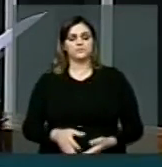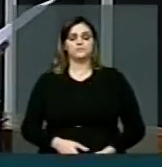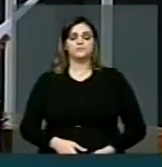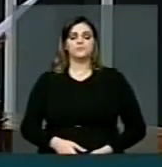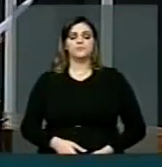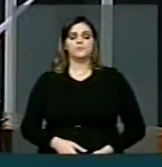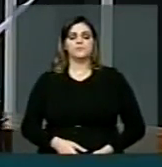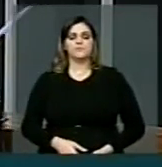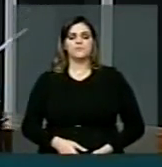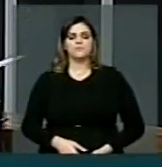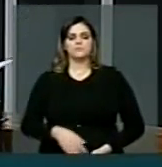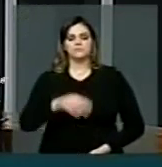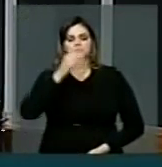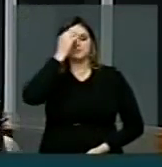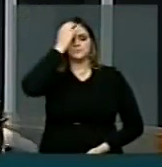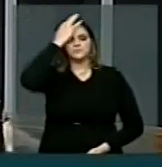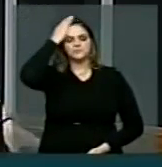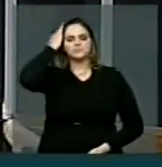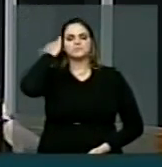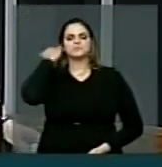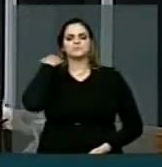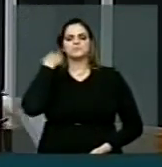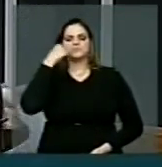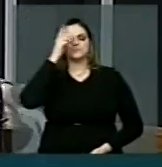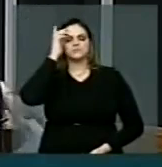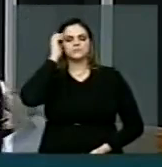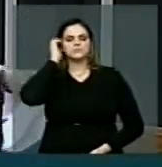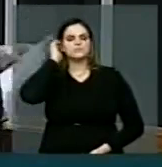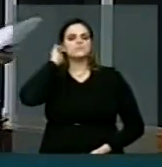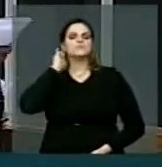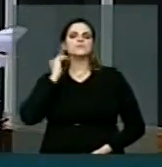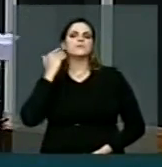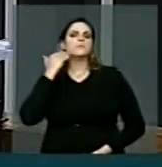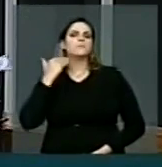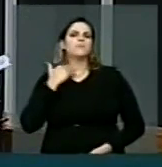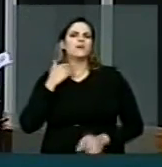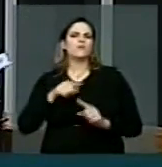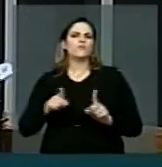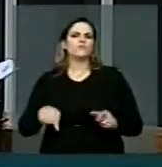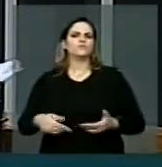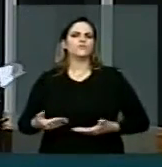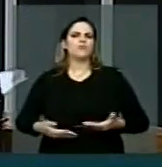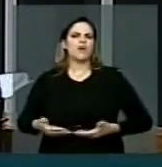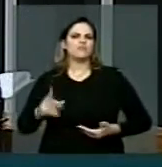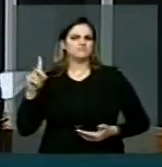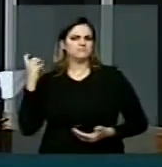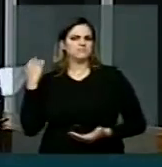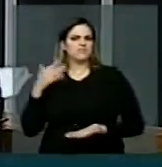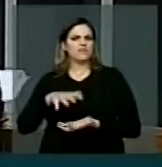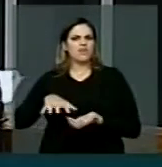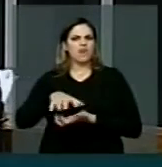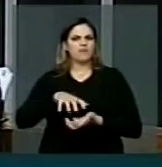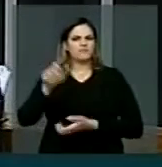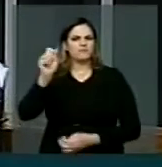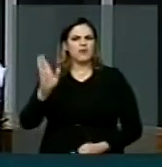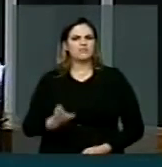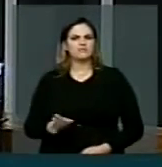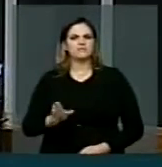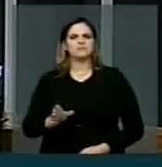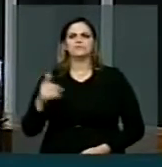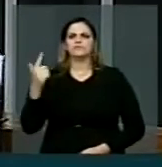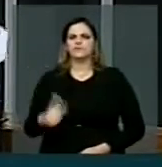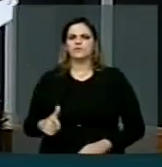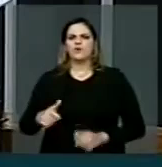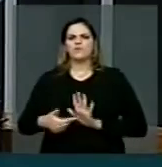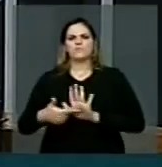a minha palavra de solidariedade aos bancários de todo o Brasil, bancários que mais uma vez dão uma